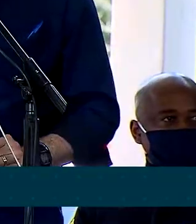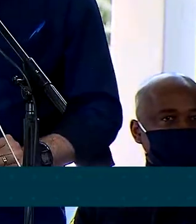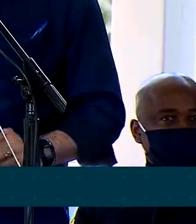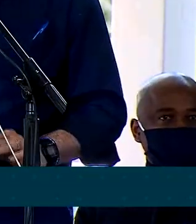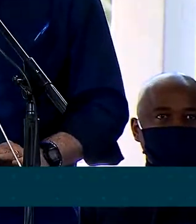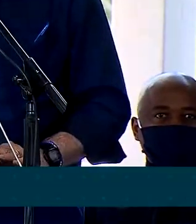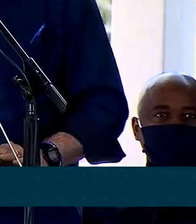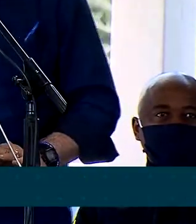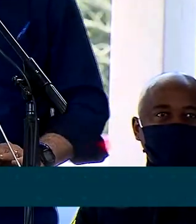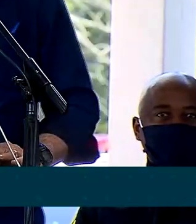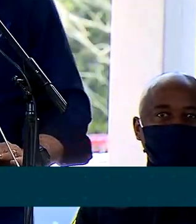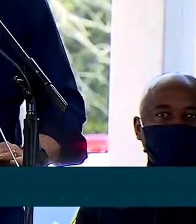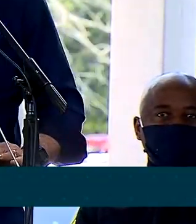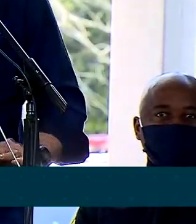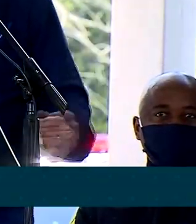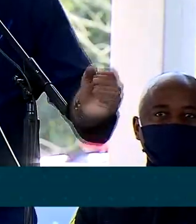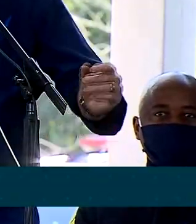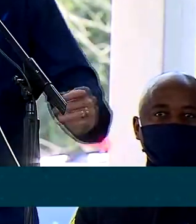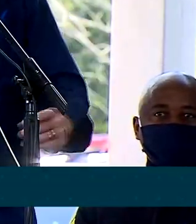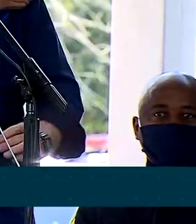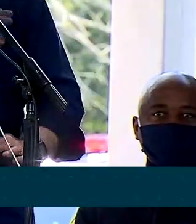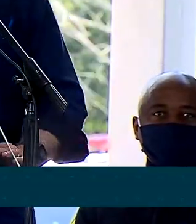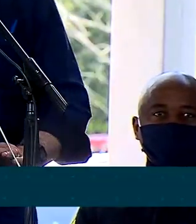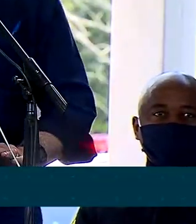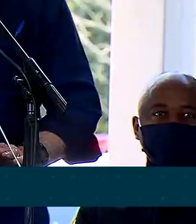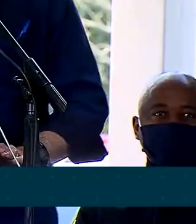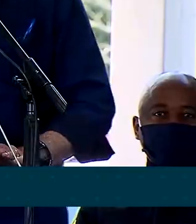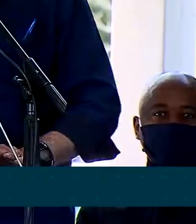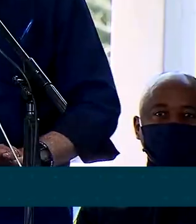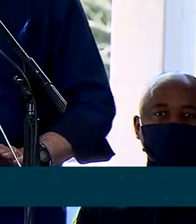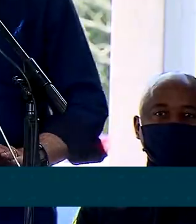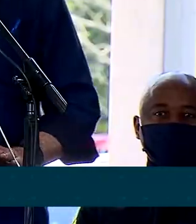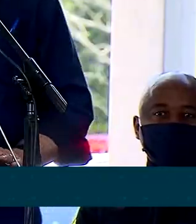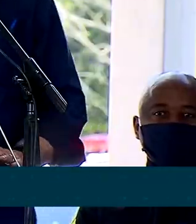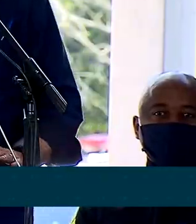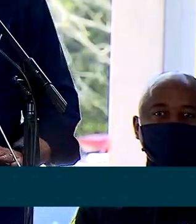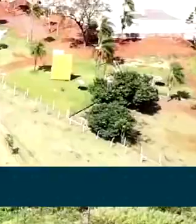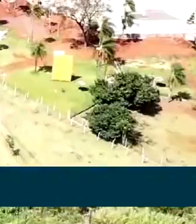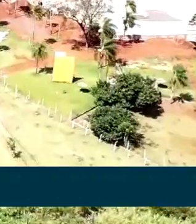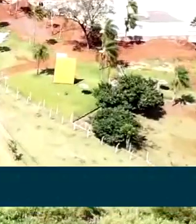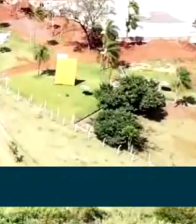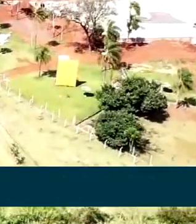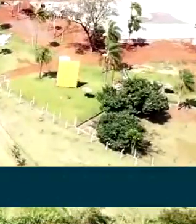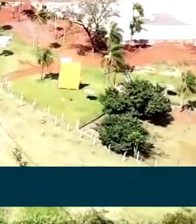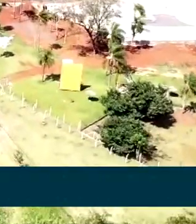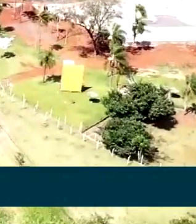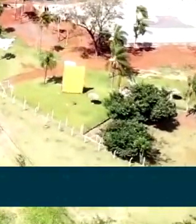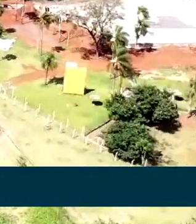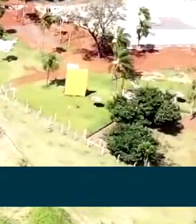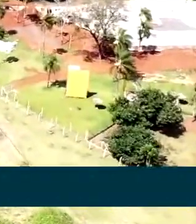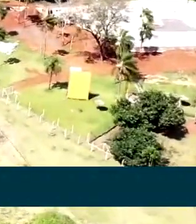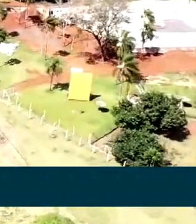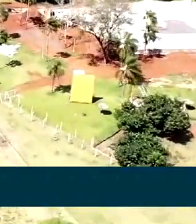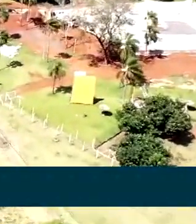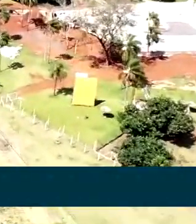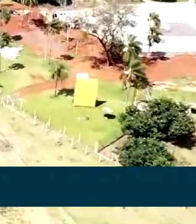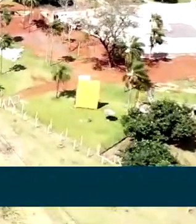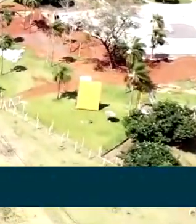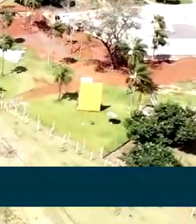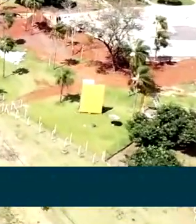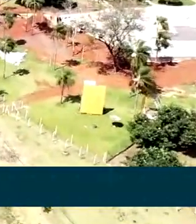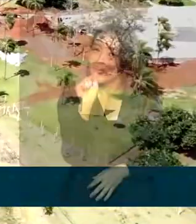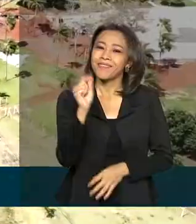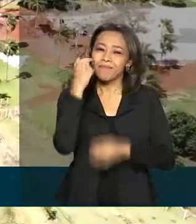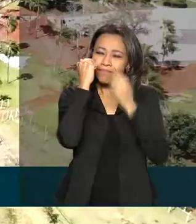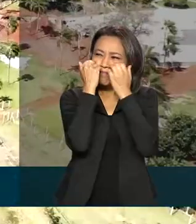aeroporto, duplicação de pista, entre outras, vão potencializar o turismo para essa área. Não dá para acabar a reportagem sem falar